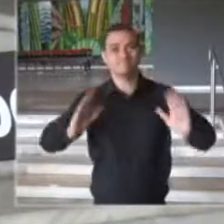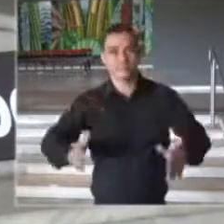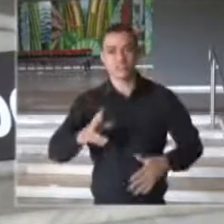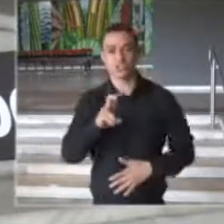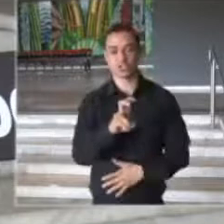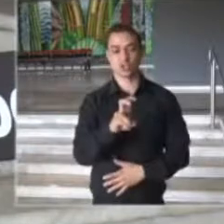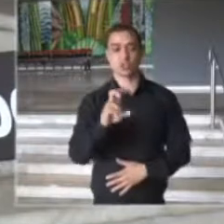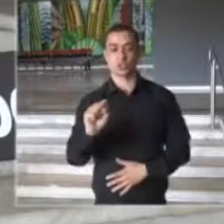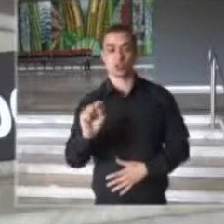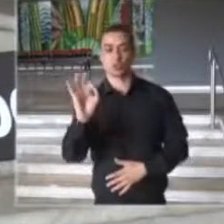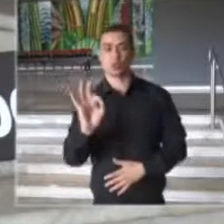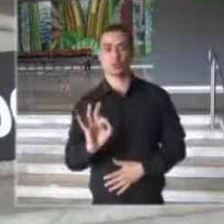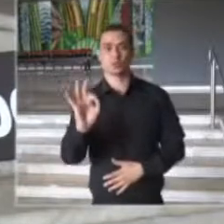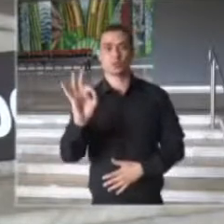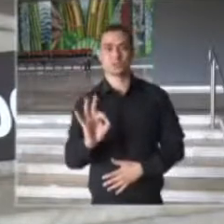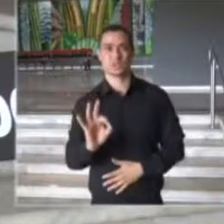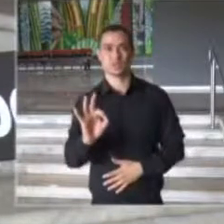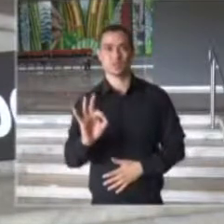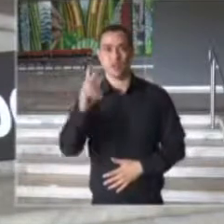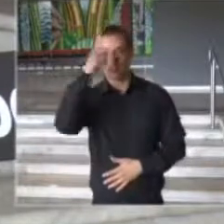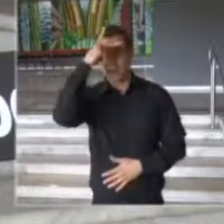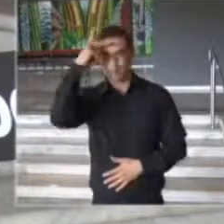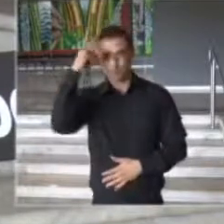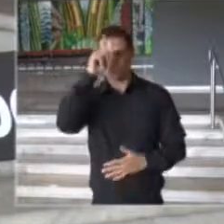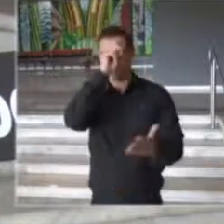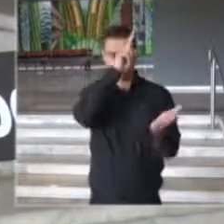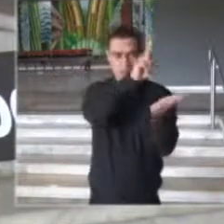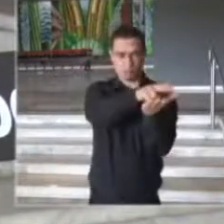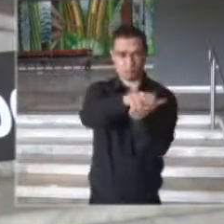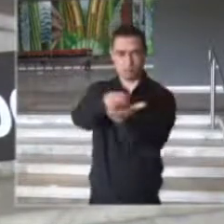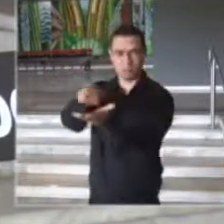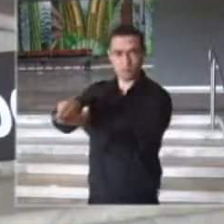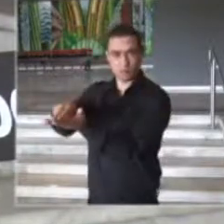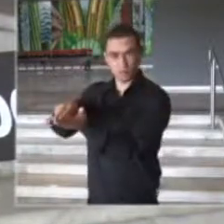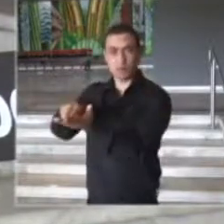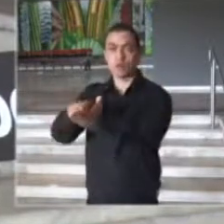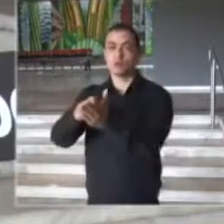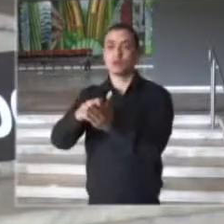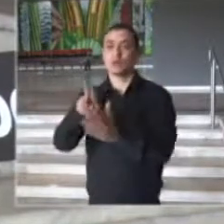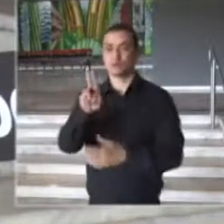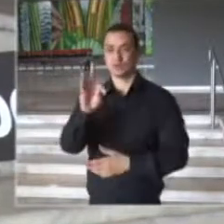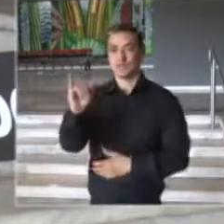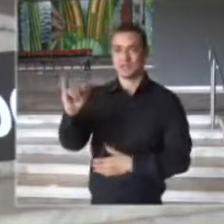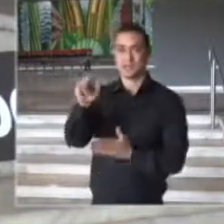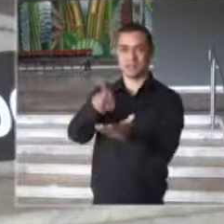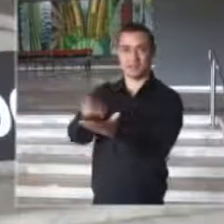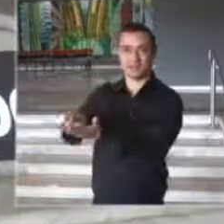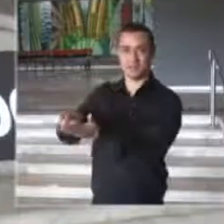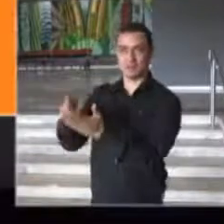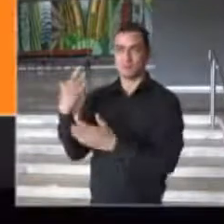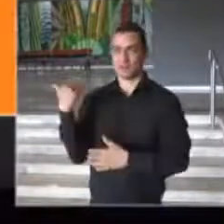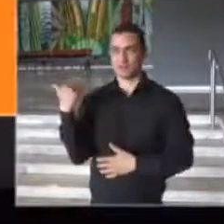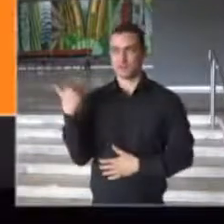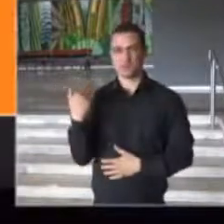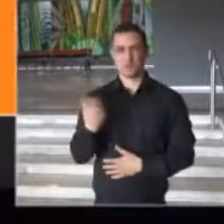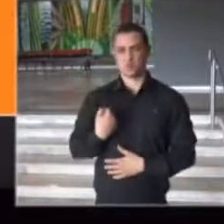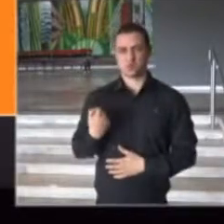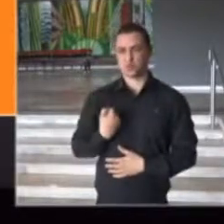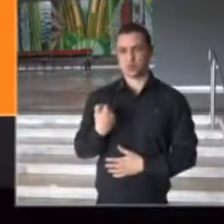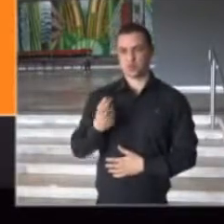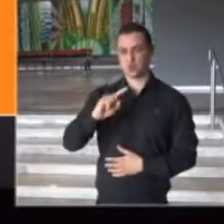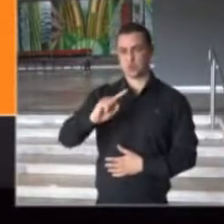58% no número de pessoas internadas nos leitos de UTI, saímos de um número de 1